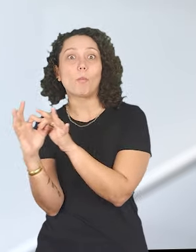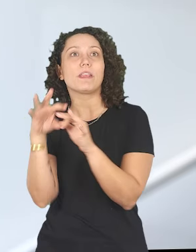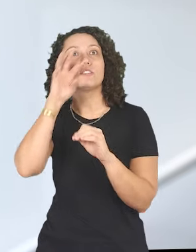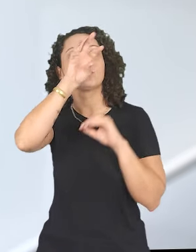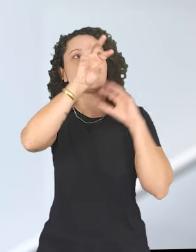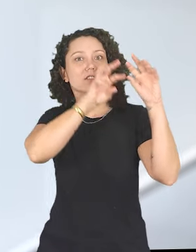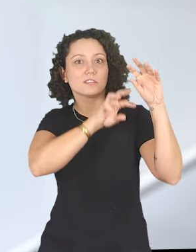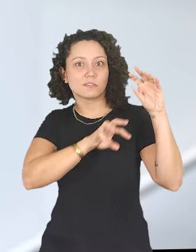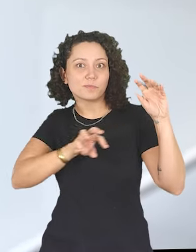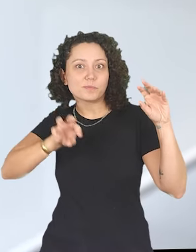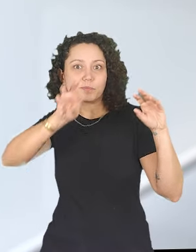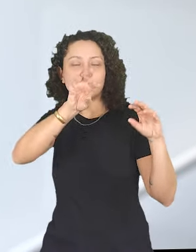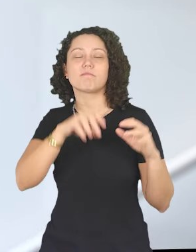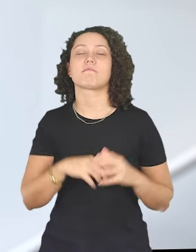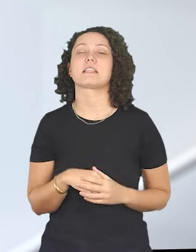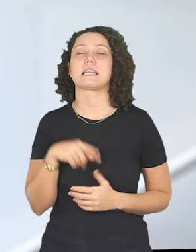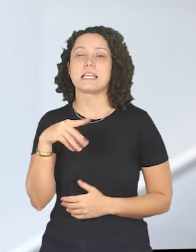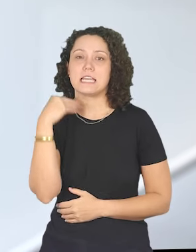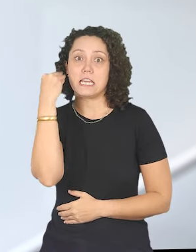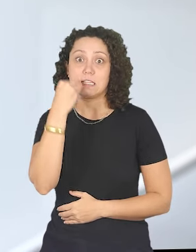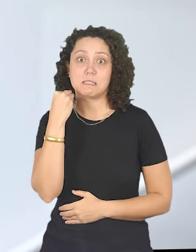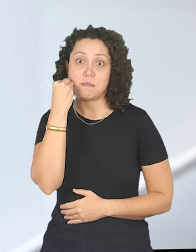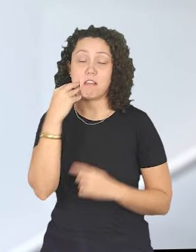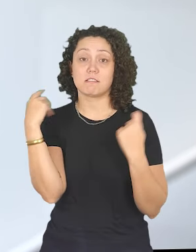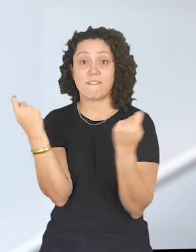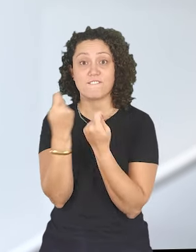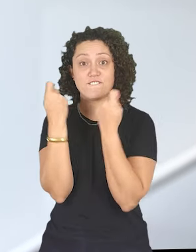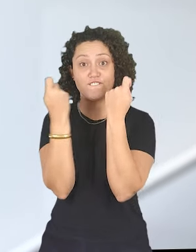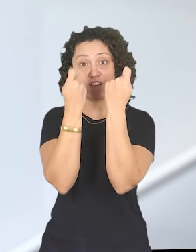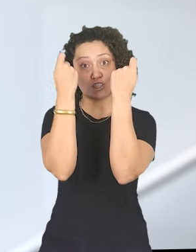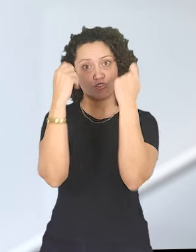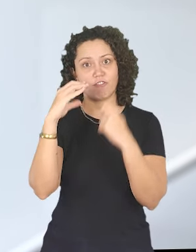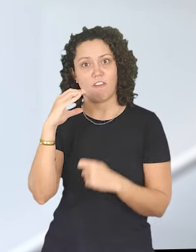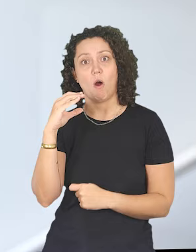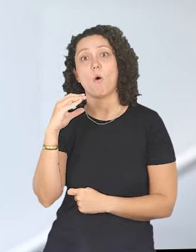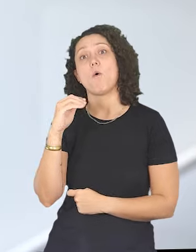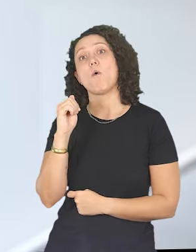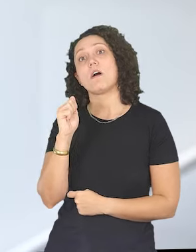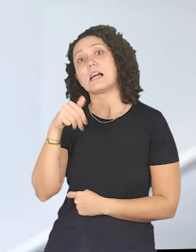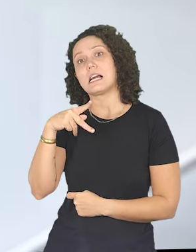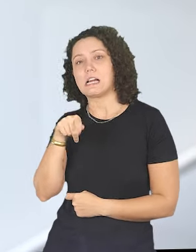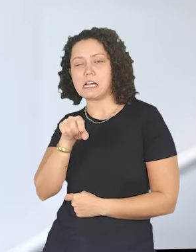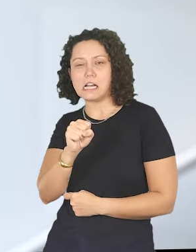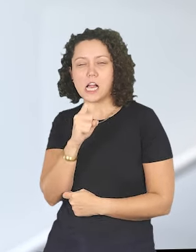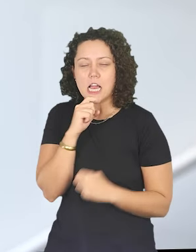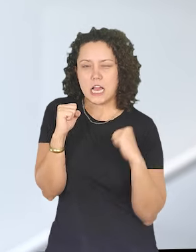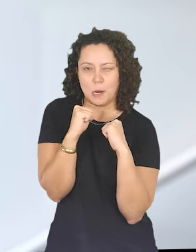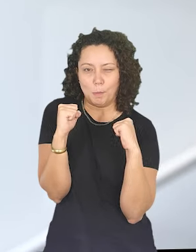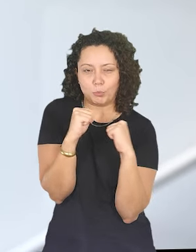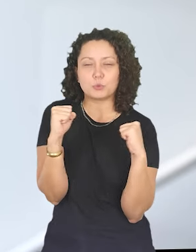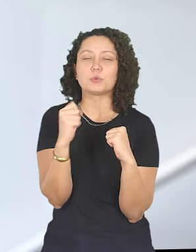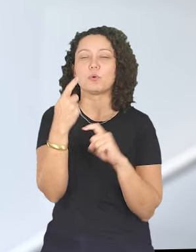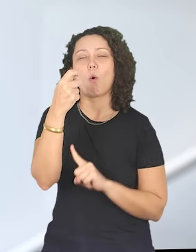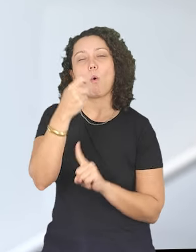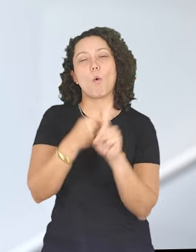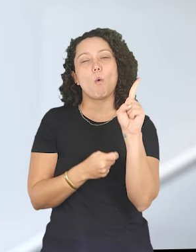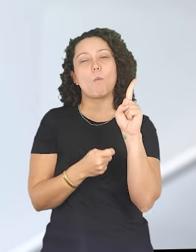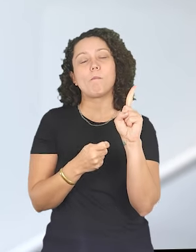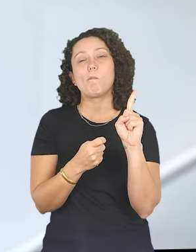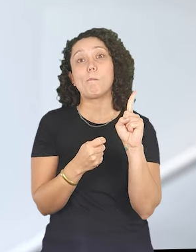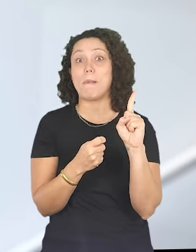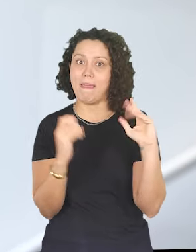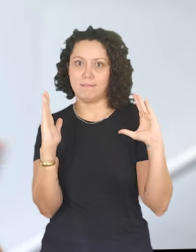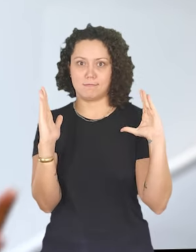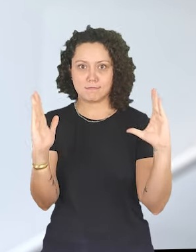Foi bem bacana. E a experiência do Festival de Campos de Jordão foi uma coisa incrível também, porque ele é um festival que acontece durante um